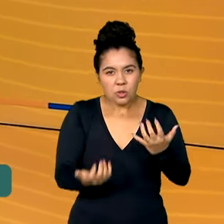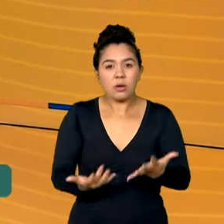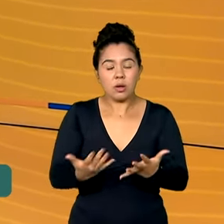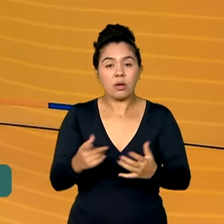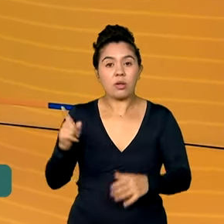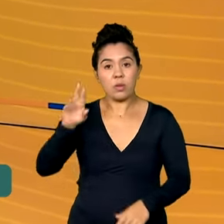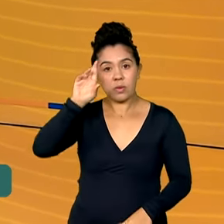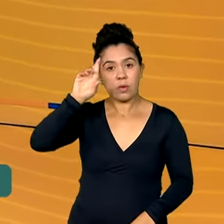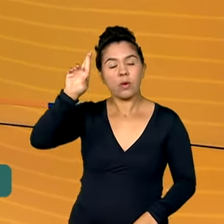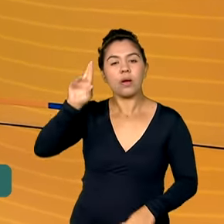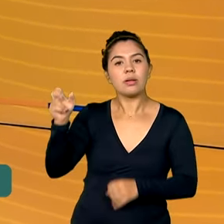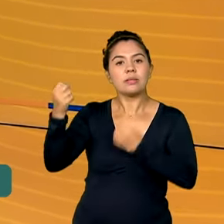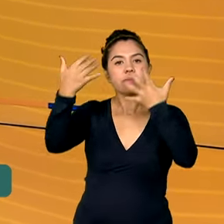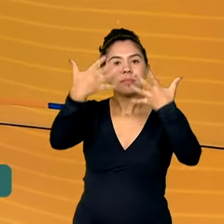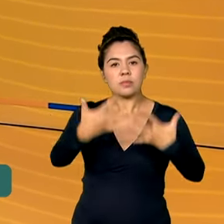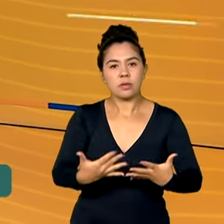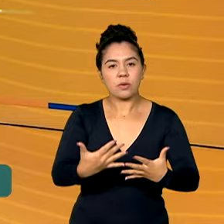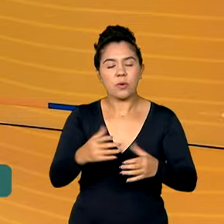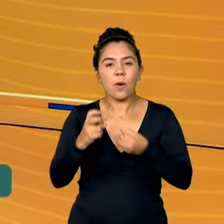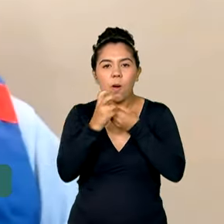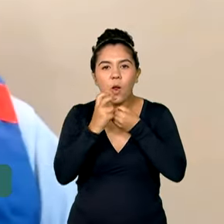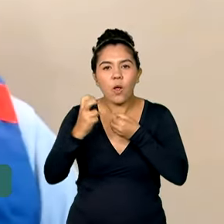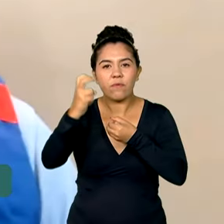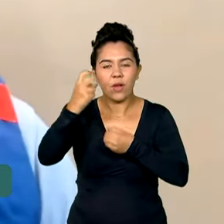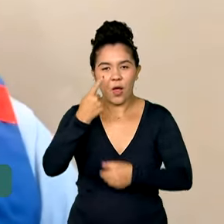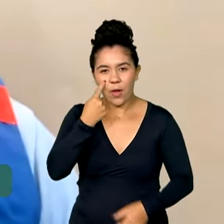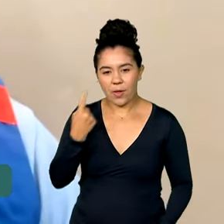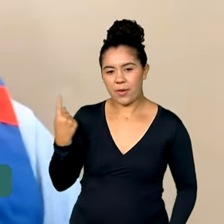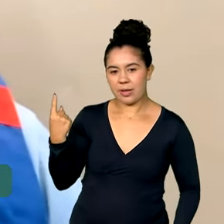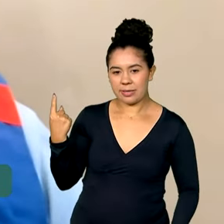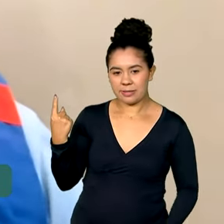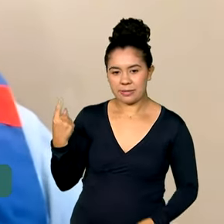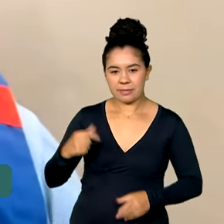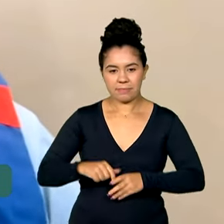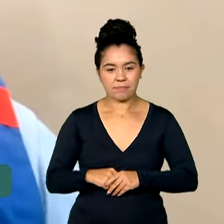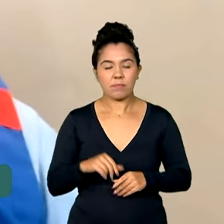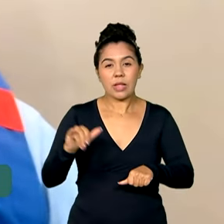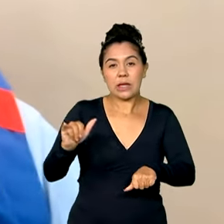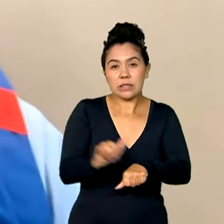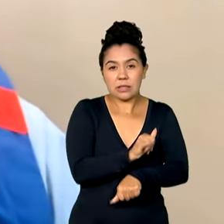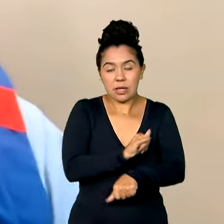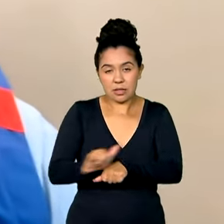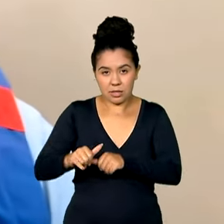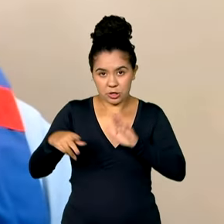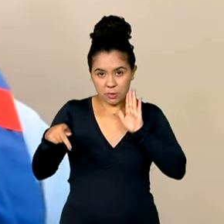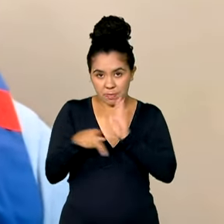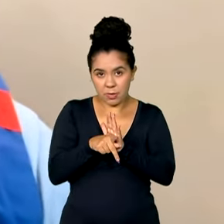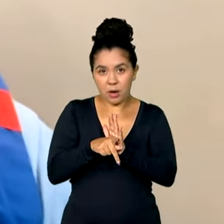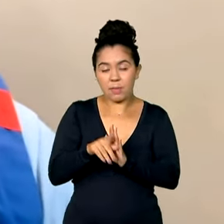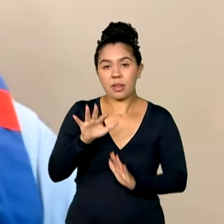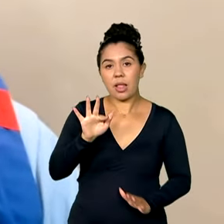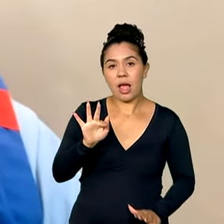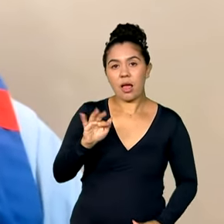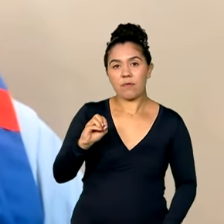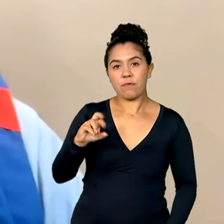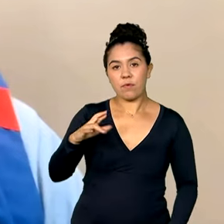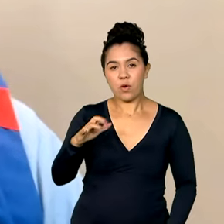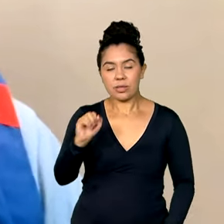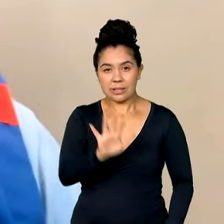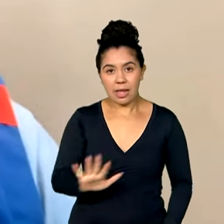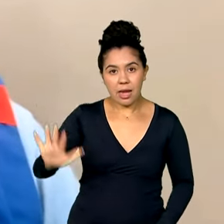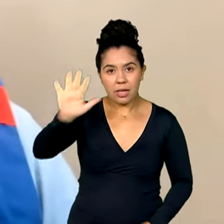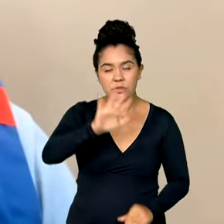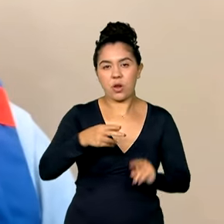falou sobre isso no programa A Voz do Brasil. Uma metodologia que a Força Nacional tem, é a metodologia do diagnóstico